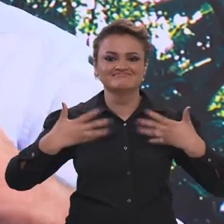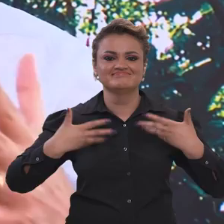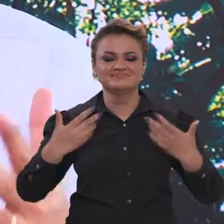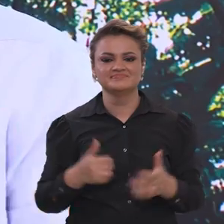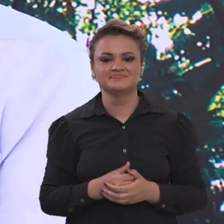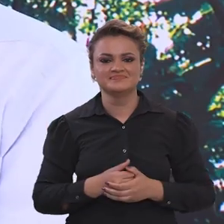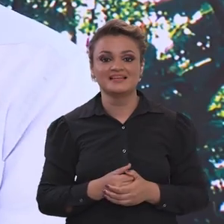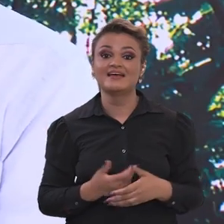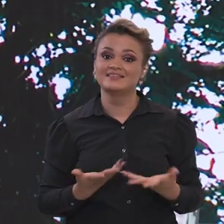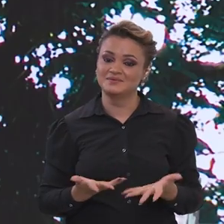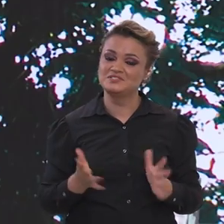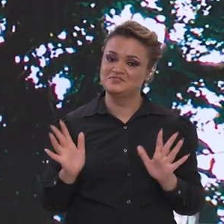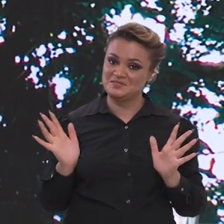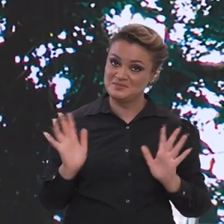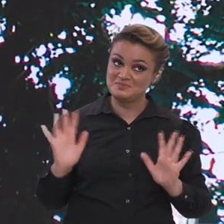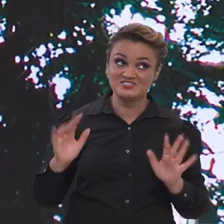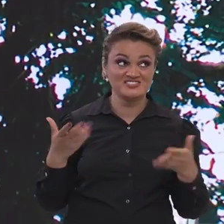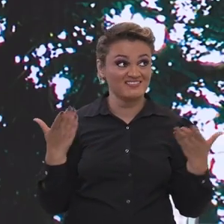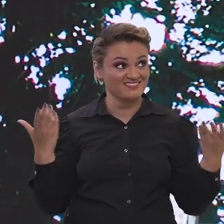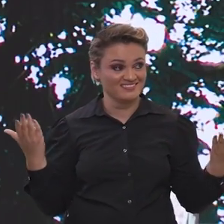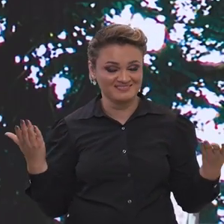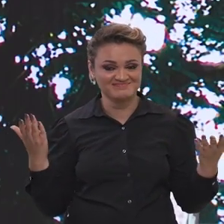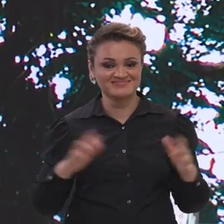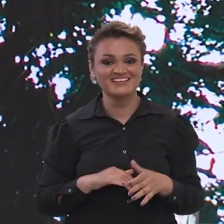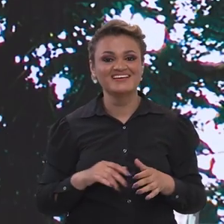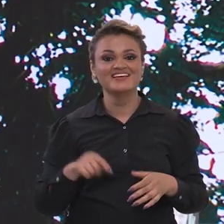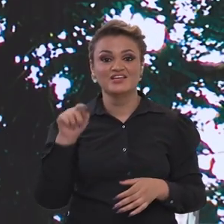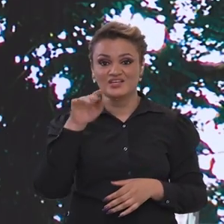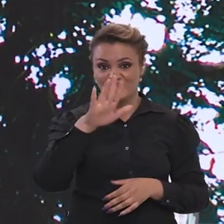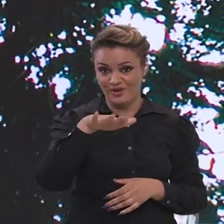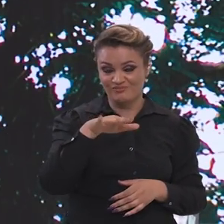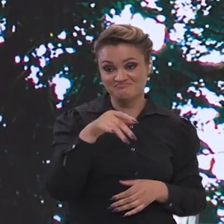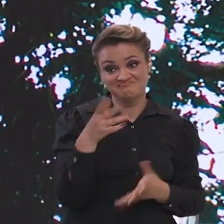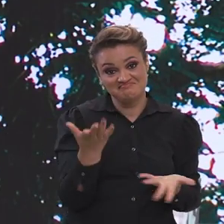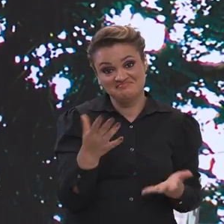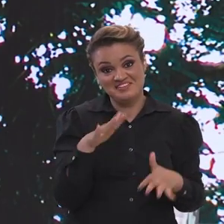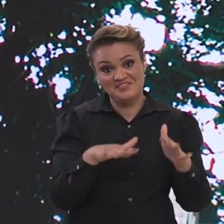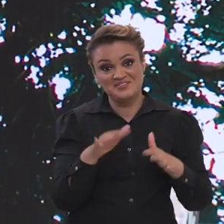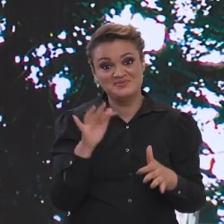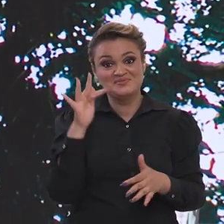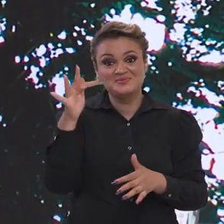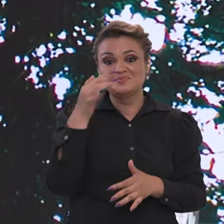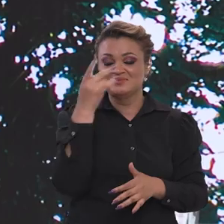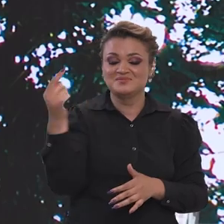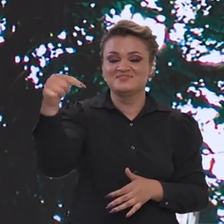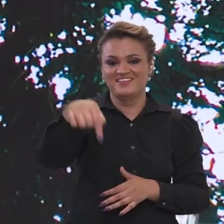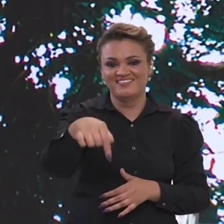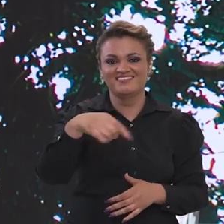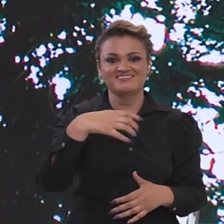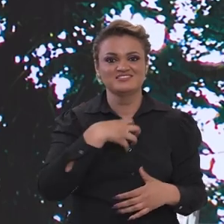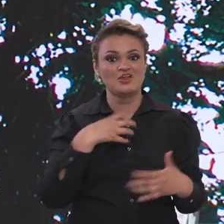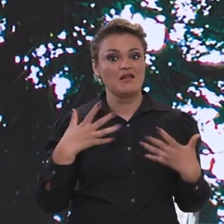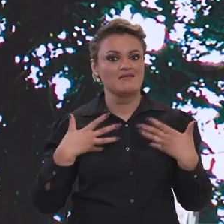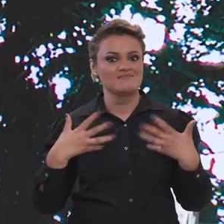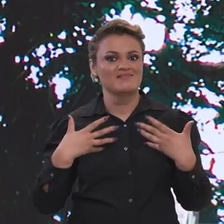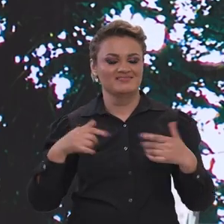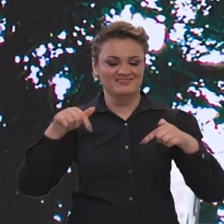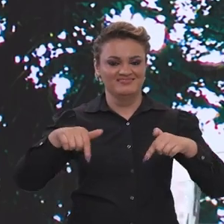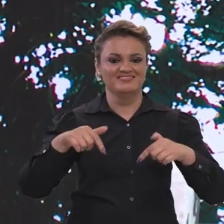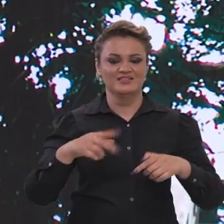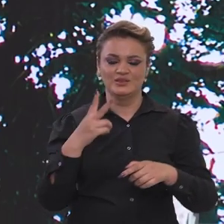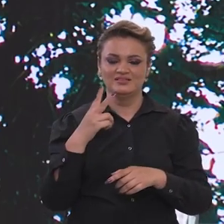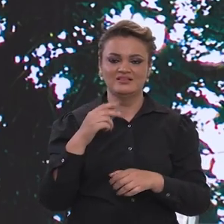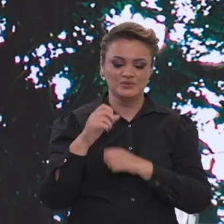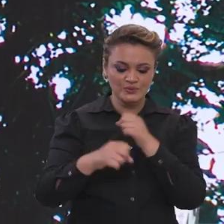fluindo. Então, vamos nos despedir de Belém, deixando aí o convite até para quem sabe as outras pessoas possam vir,